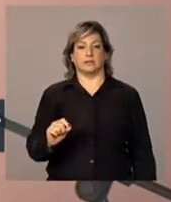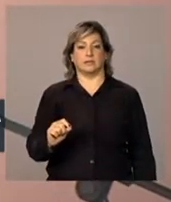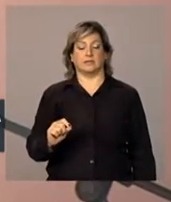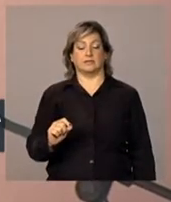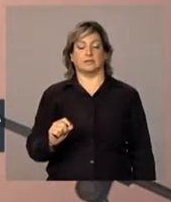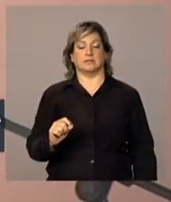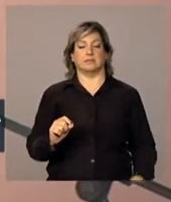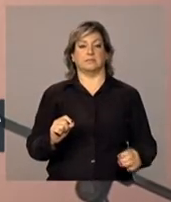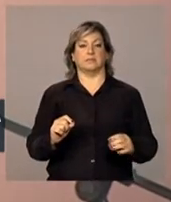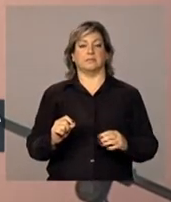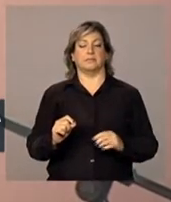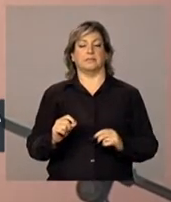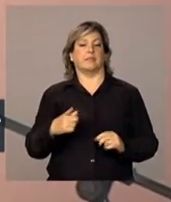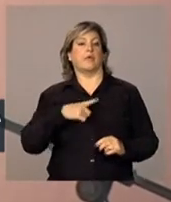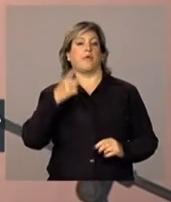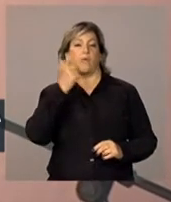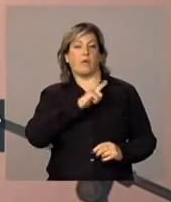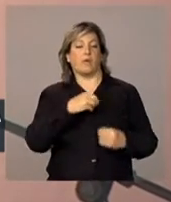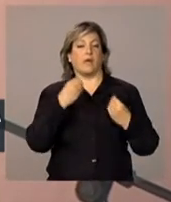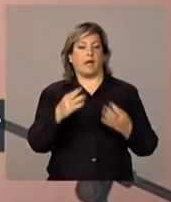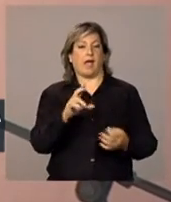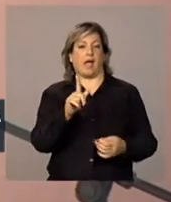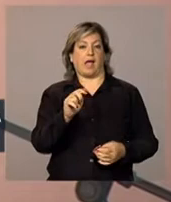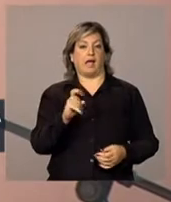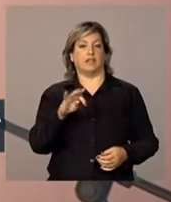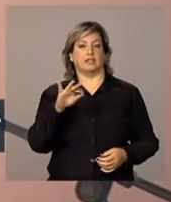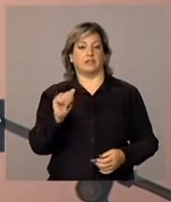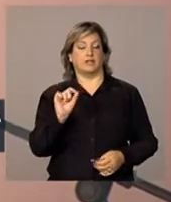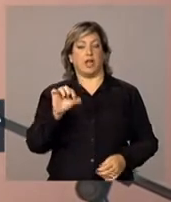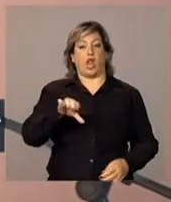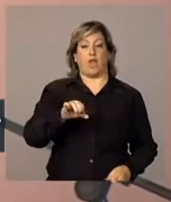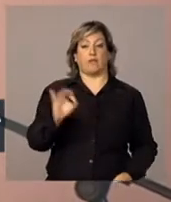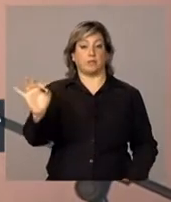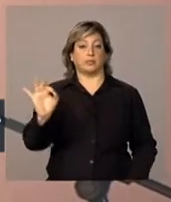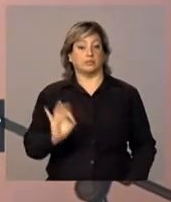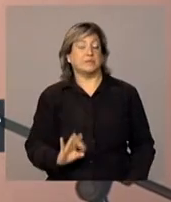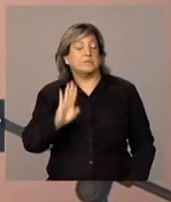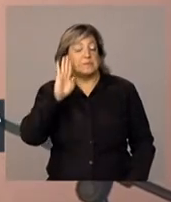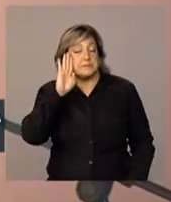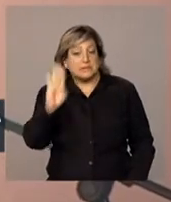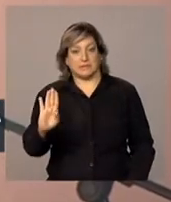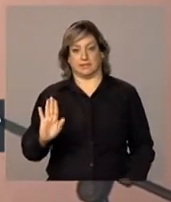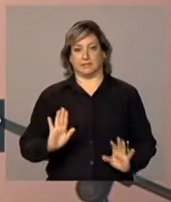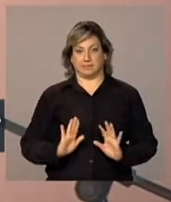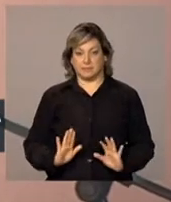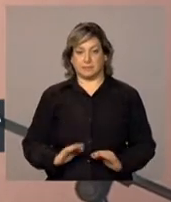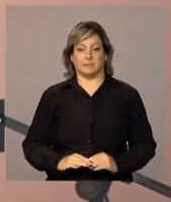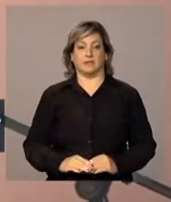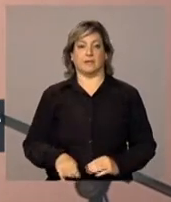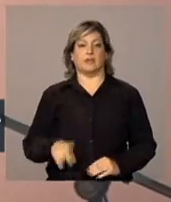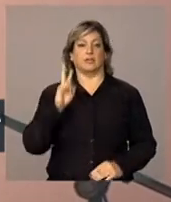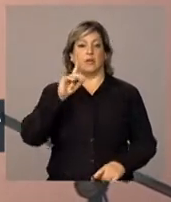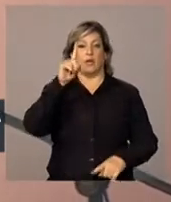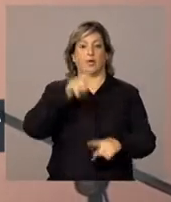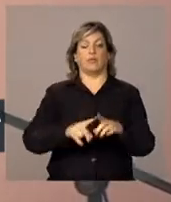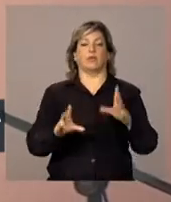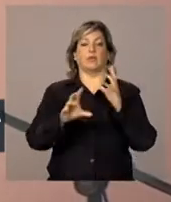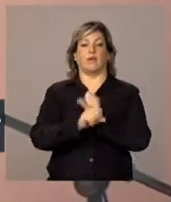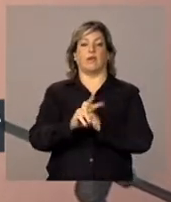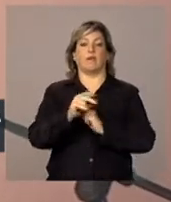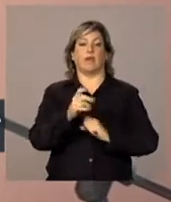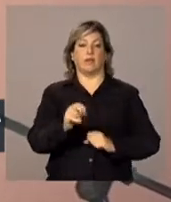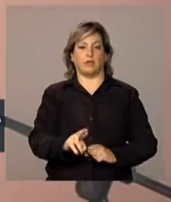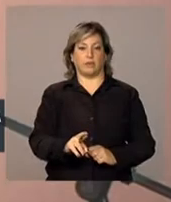garantimos 90% no mínimo do total do